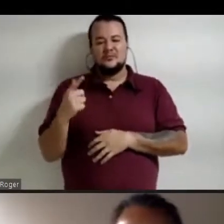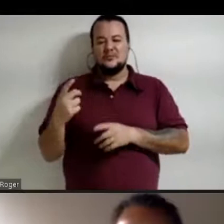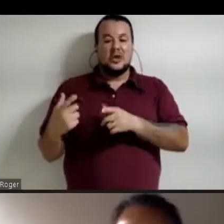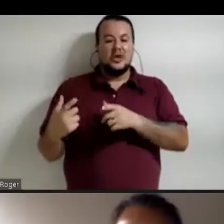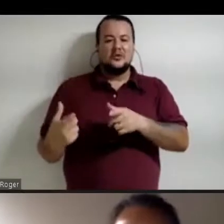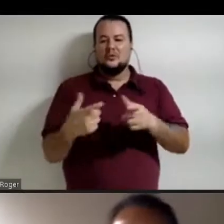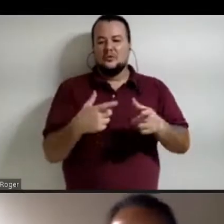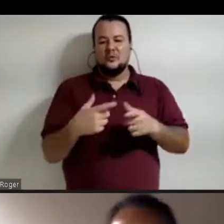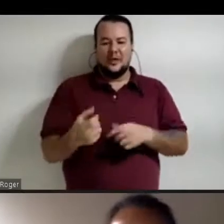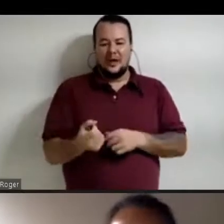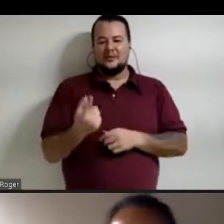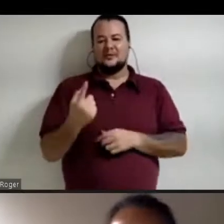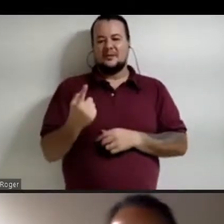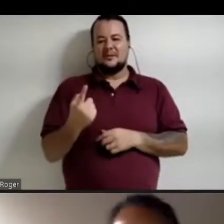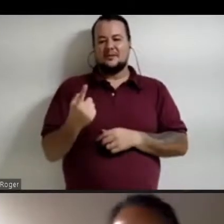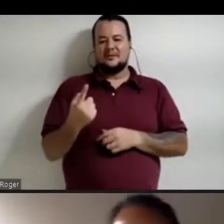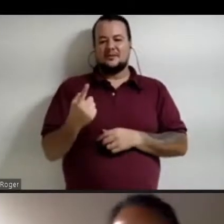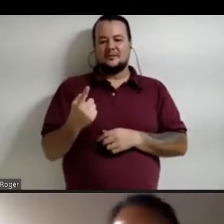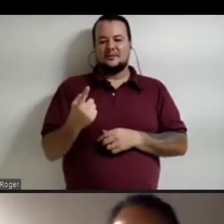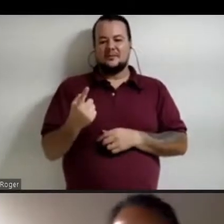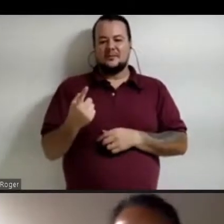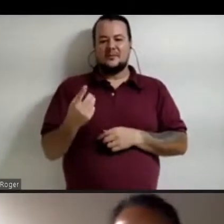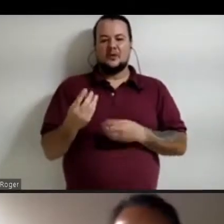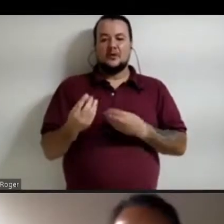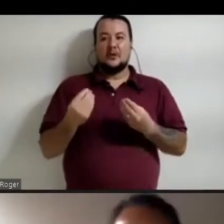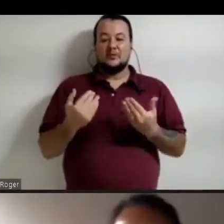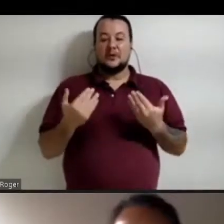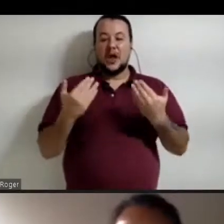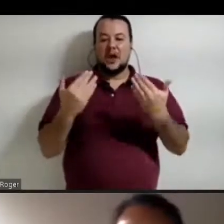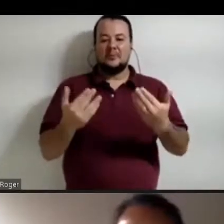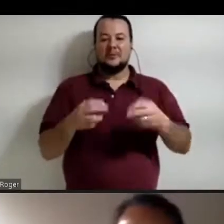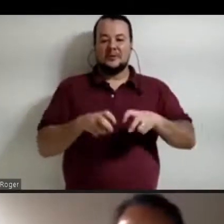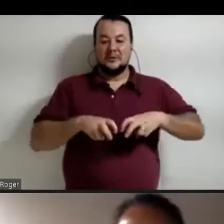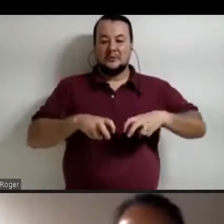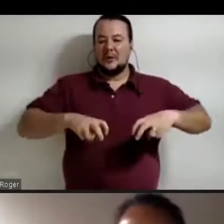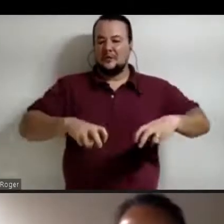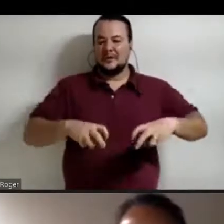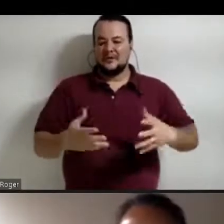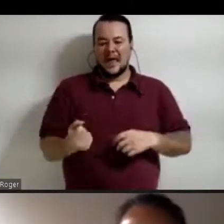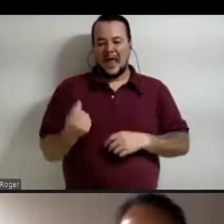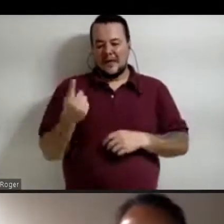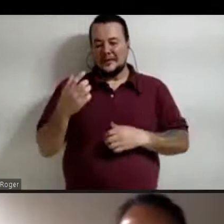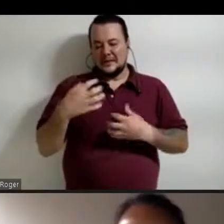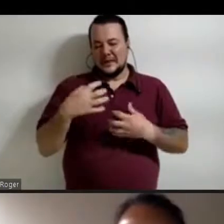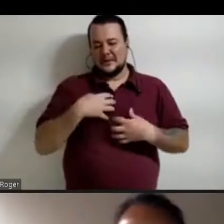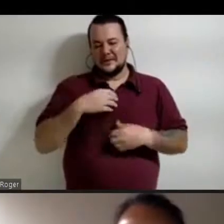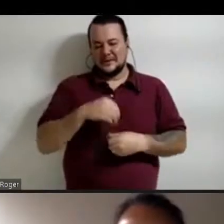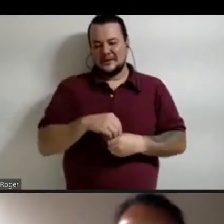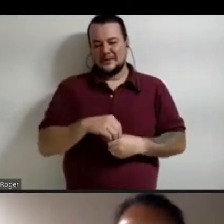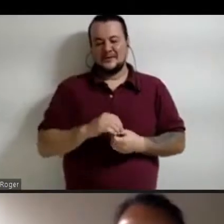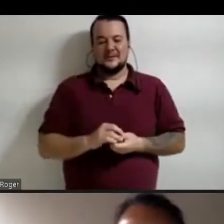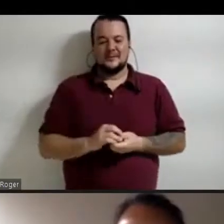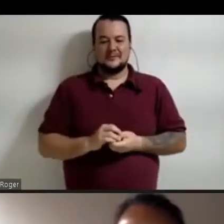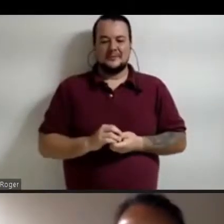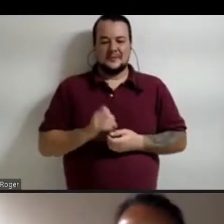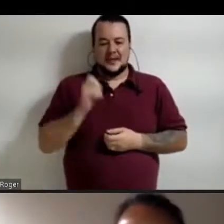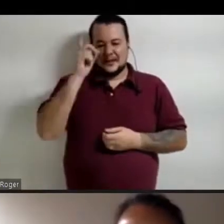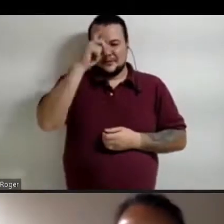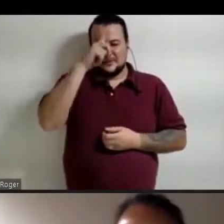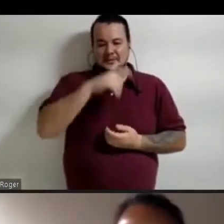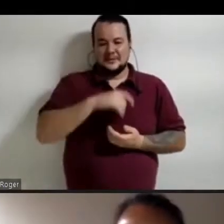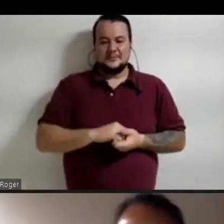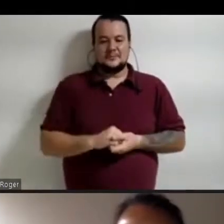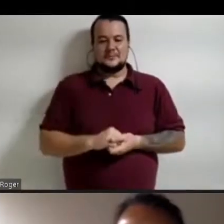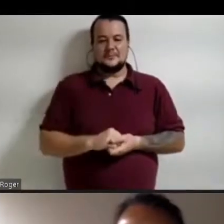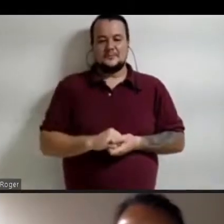ser apresentação ser apresentadora de uma mesa como essa é um papel difícil então eu vou